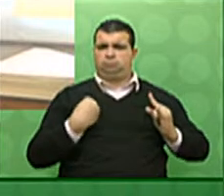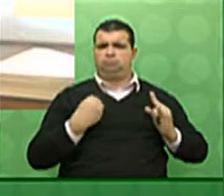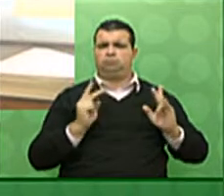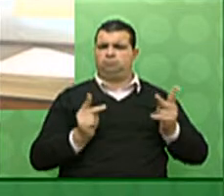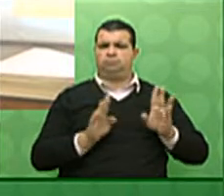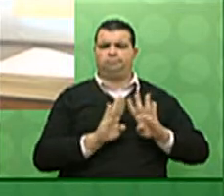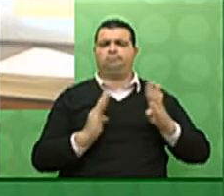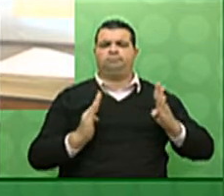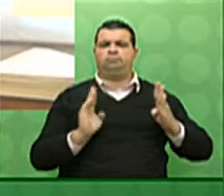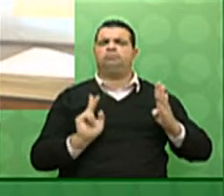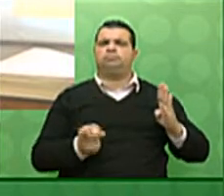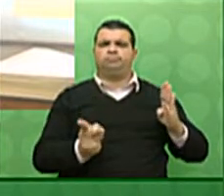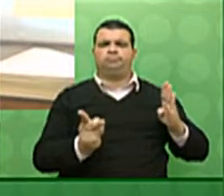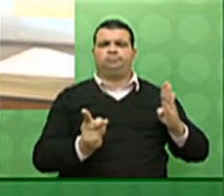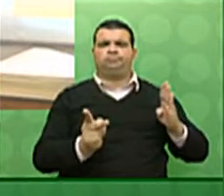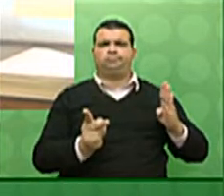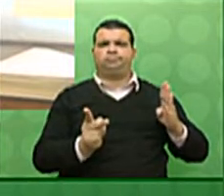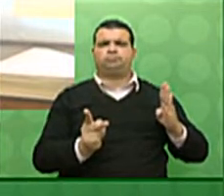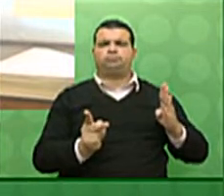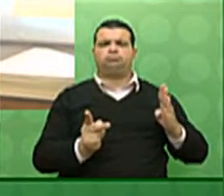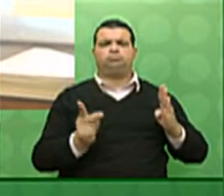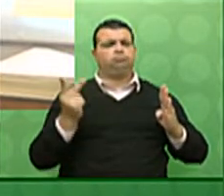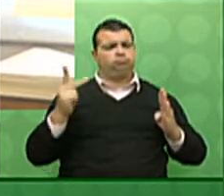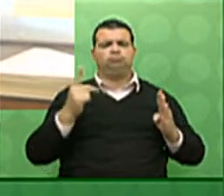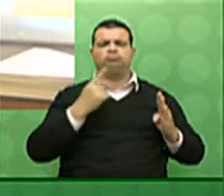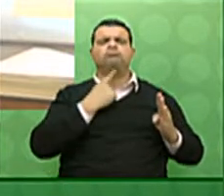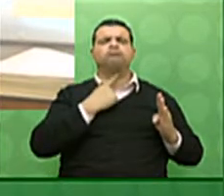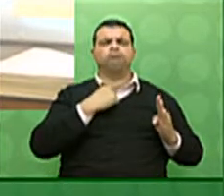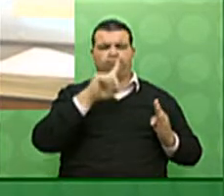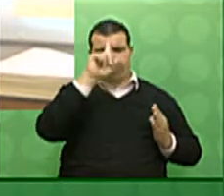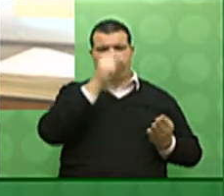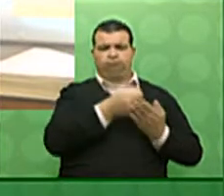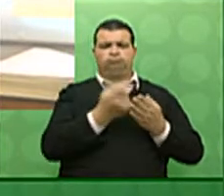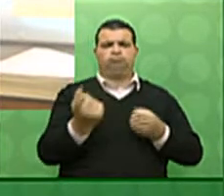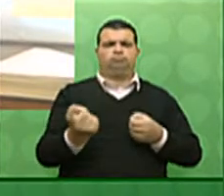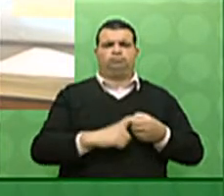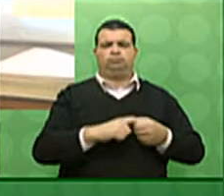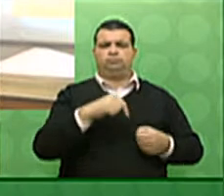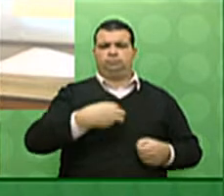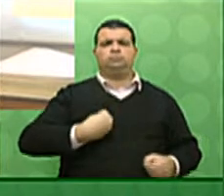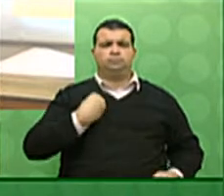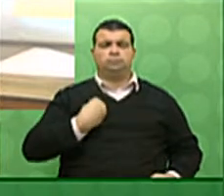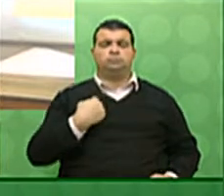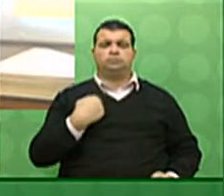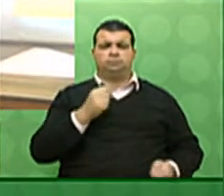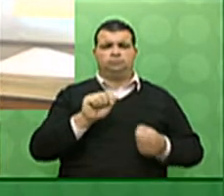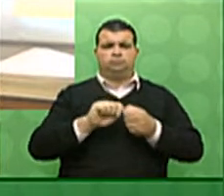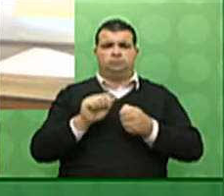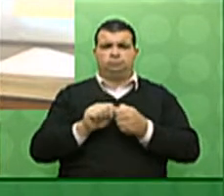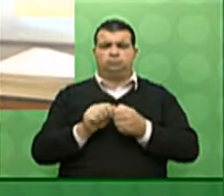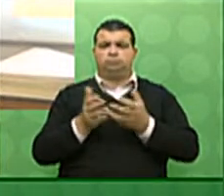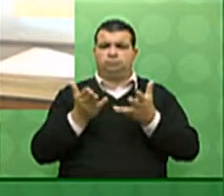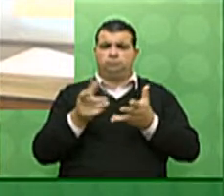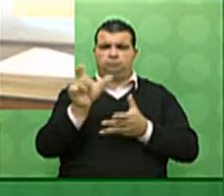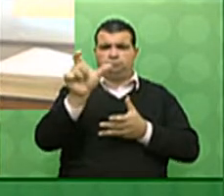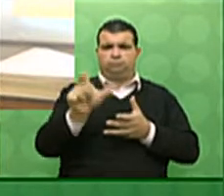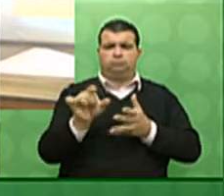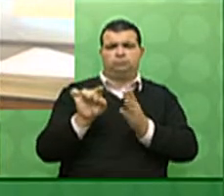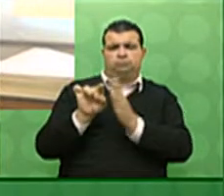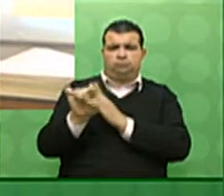portas abertas para quando o senhor quiser retornar. Faço a vossa excelência a seguinte